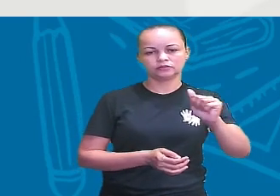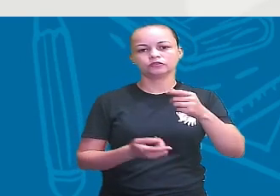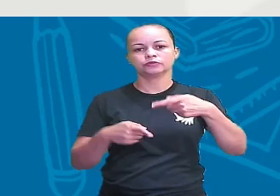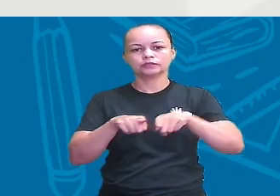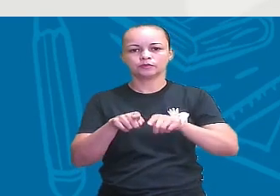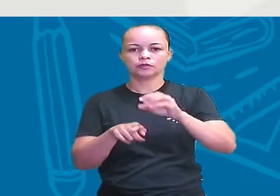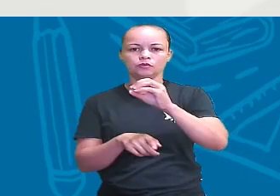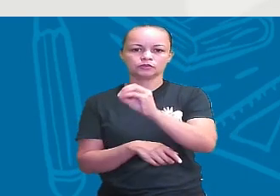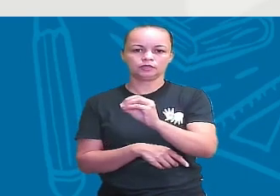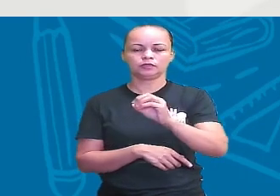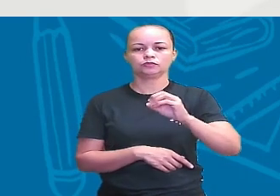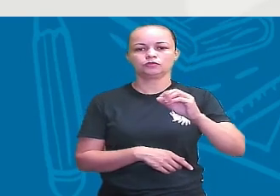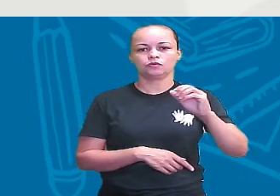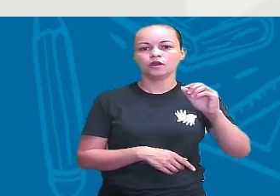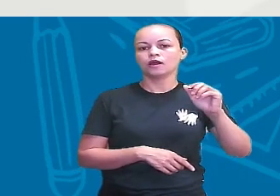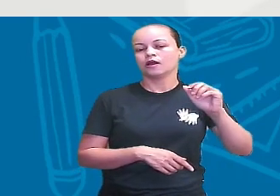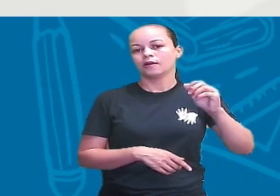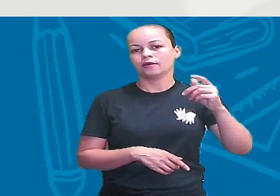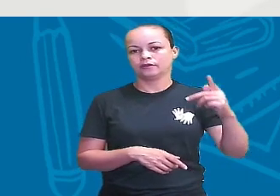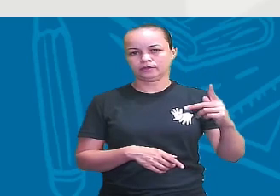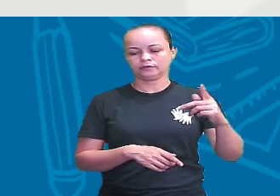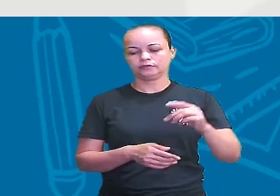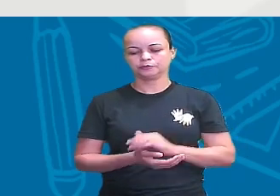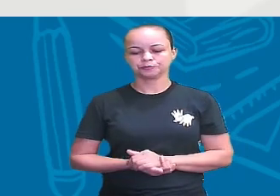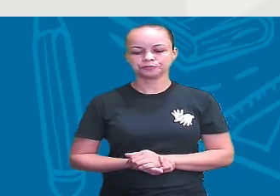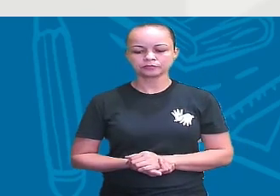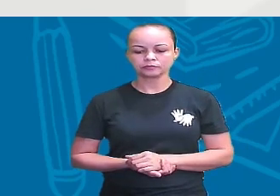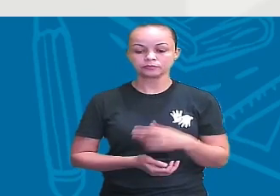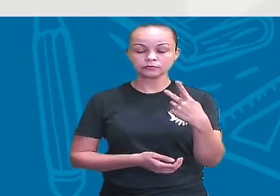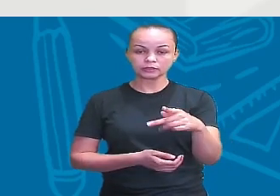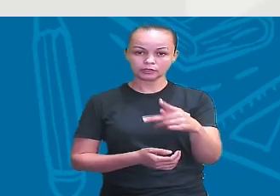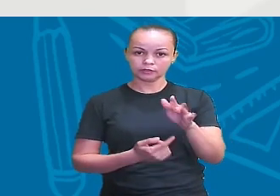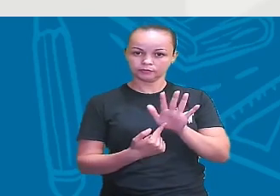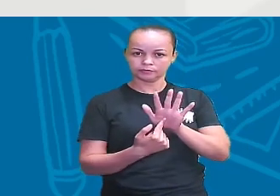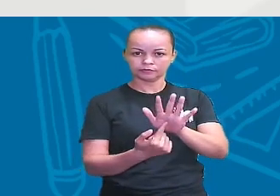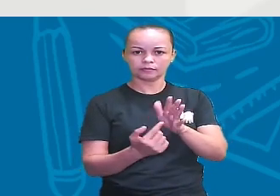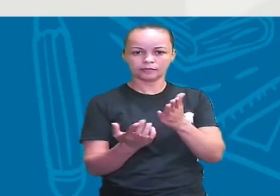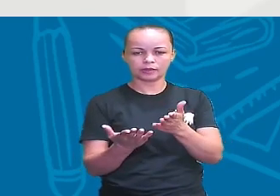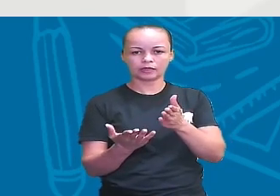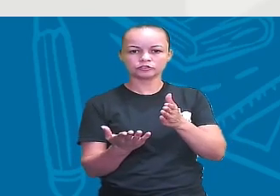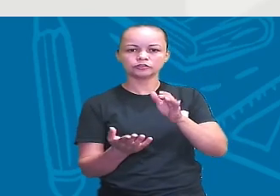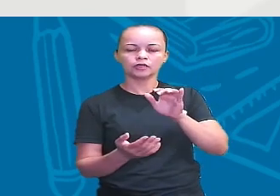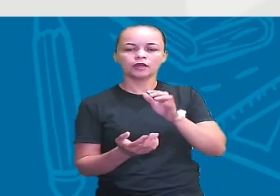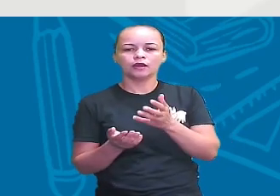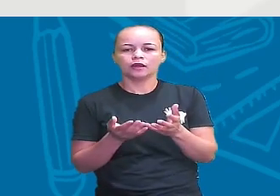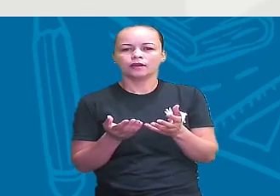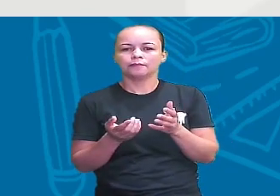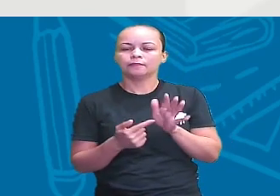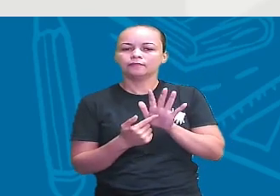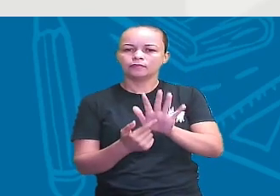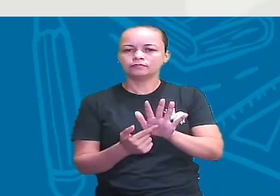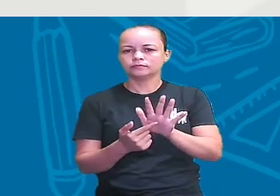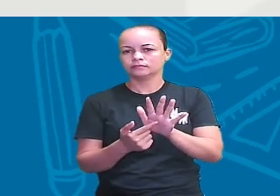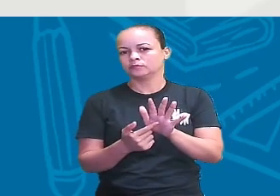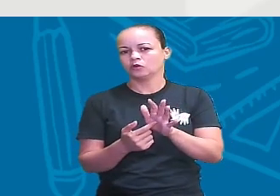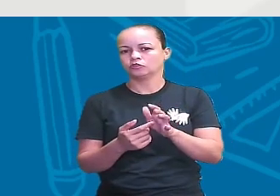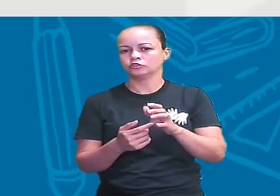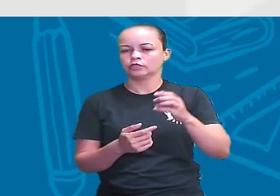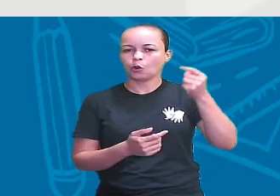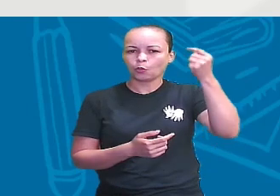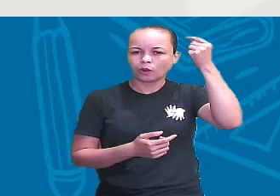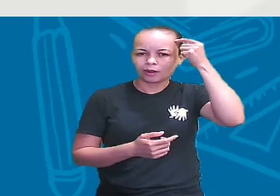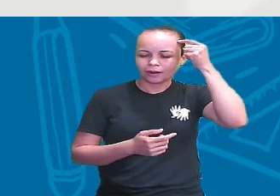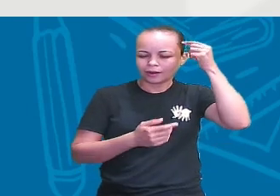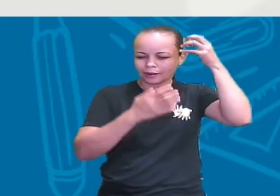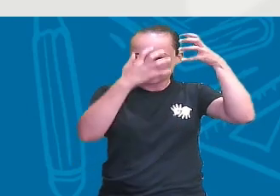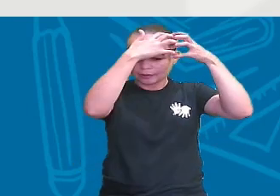essa foto, essa ilustração, mostra essa ossada, mostra o crânio, né? Que foi encontrado no